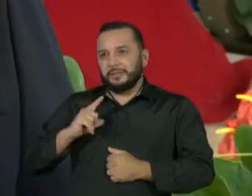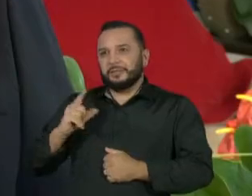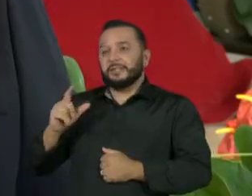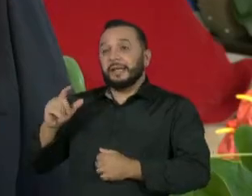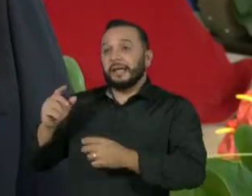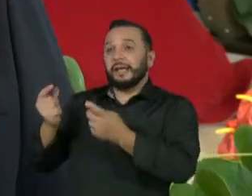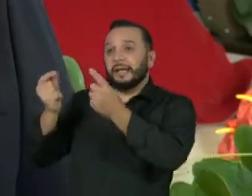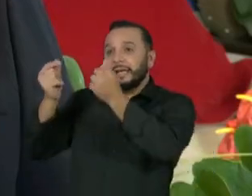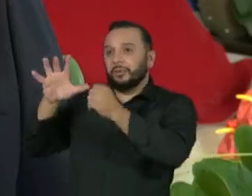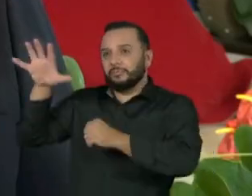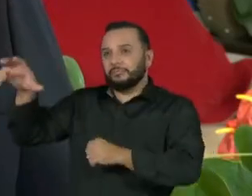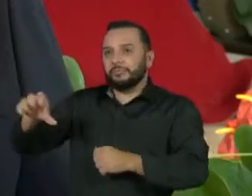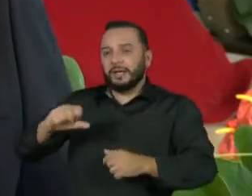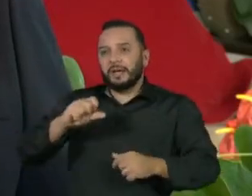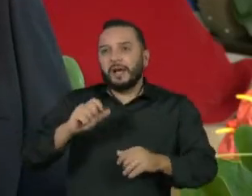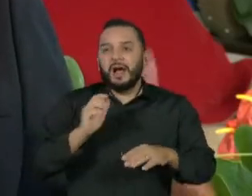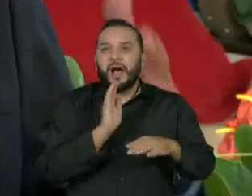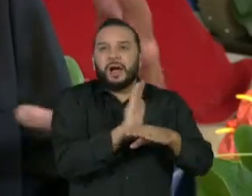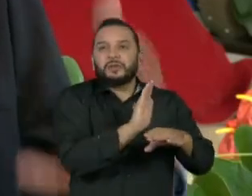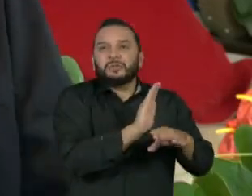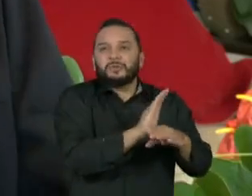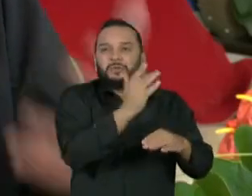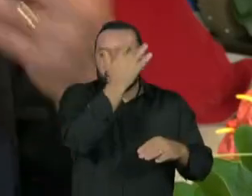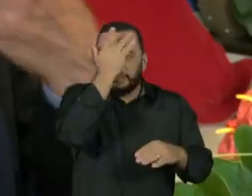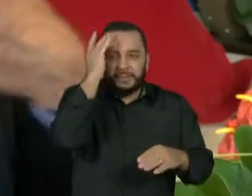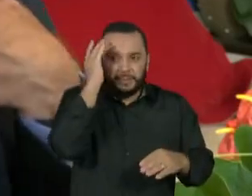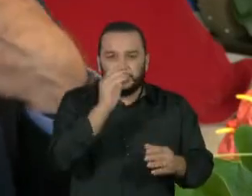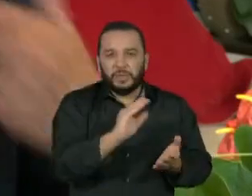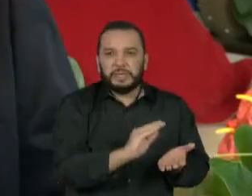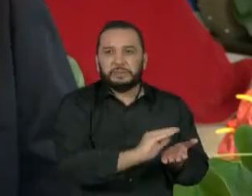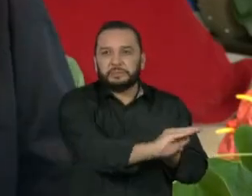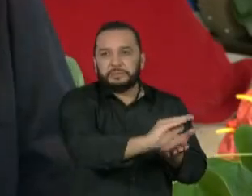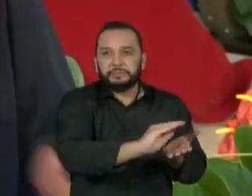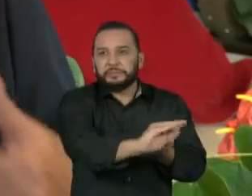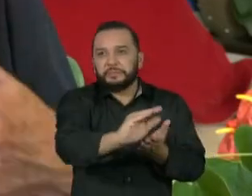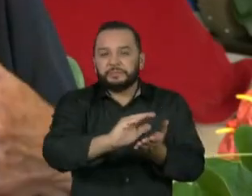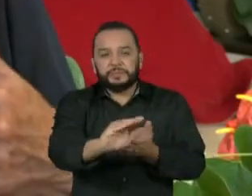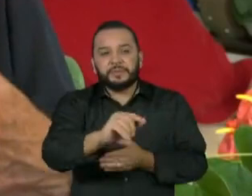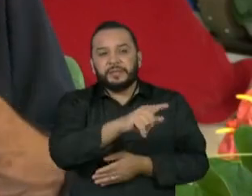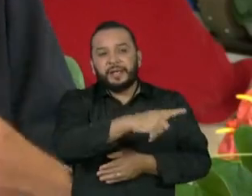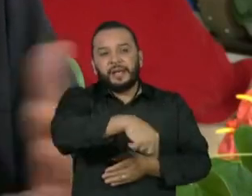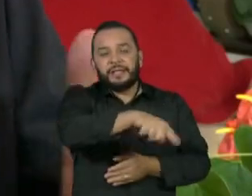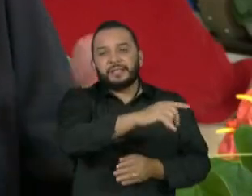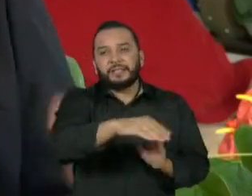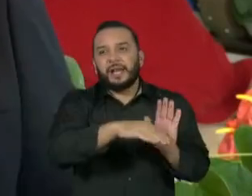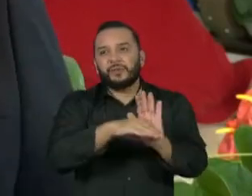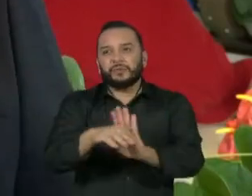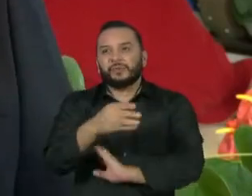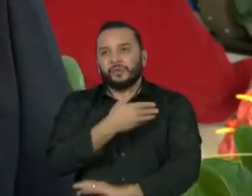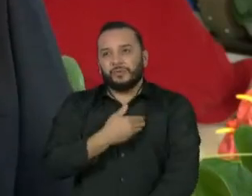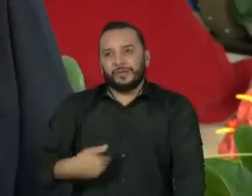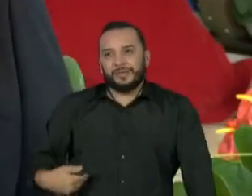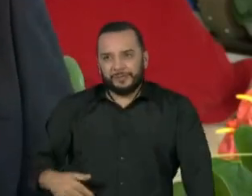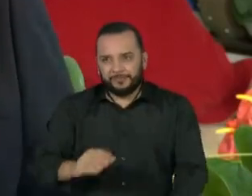E isso tem sido praticado, ou seja, a custa de favores da sociedade. Nós